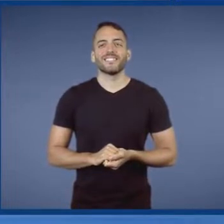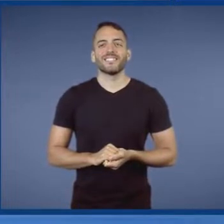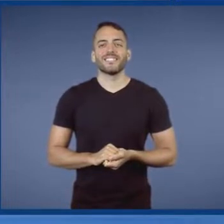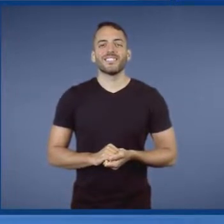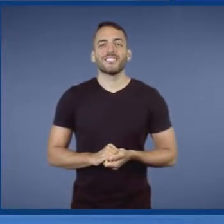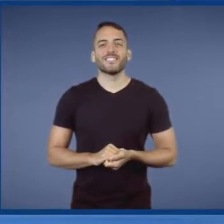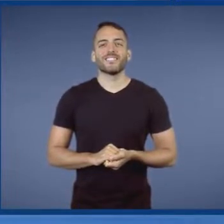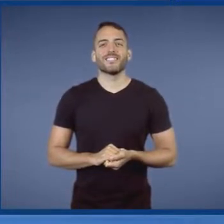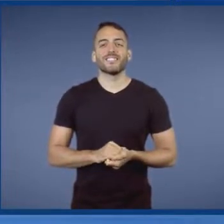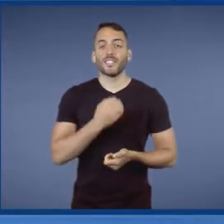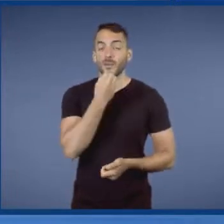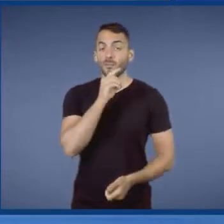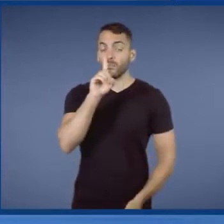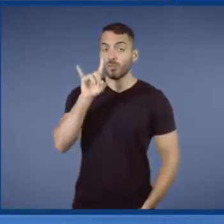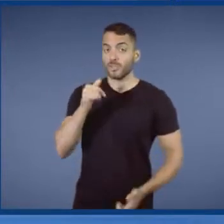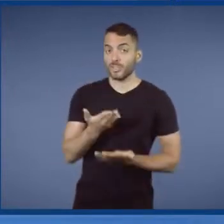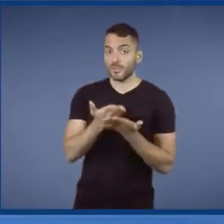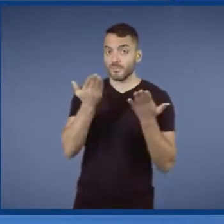Bom dia a todos.